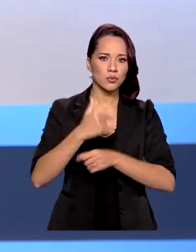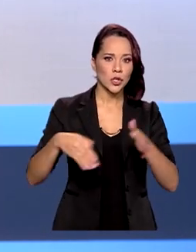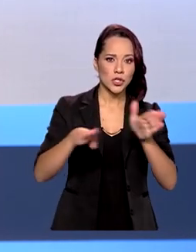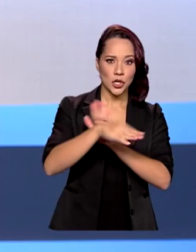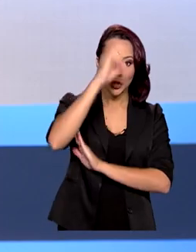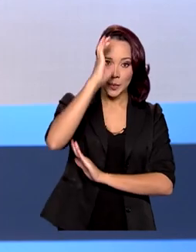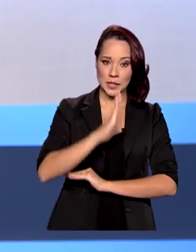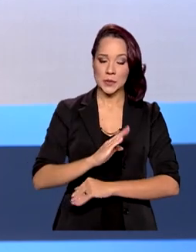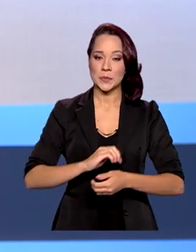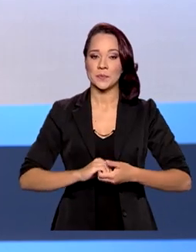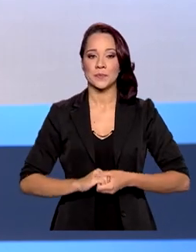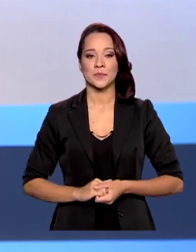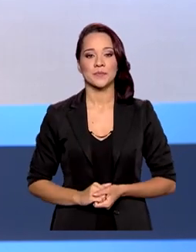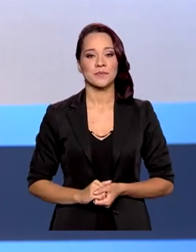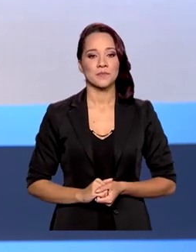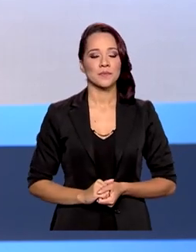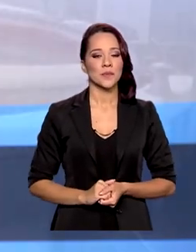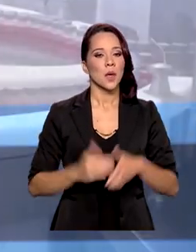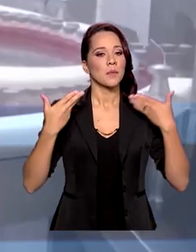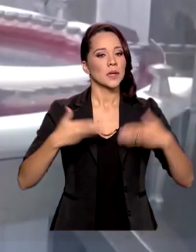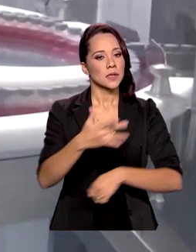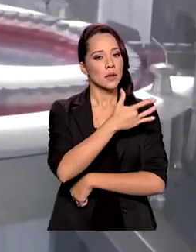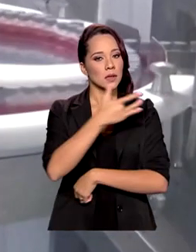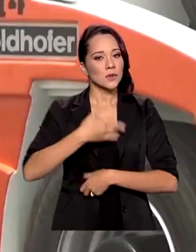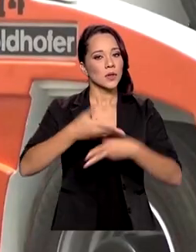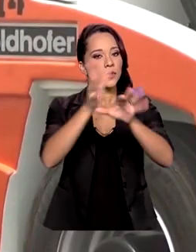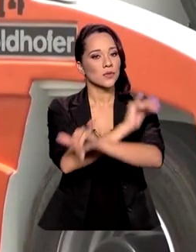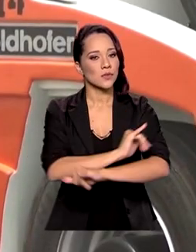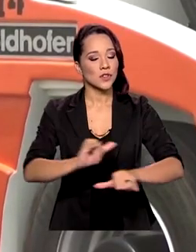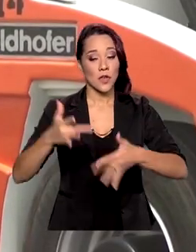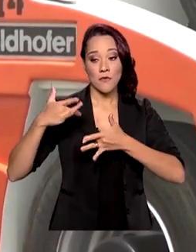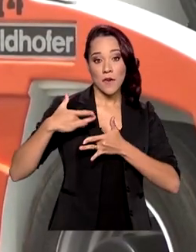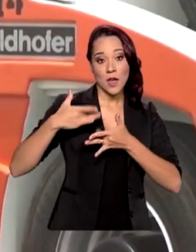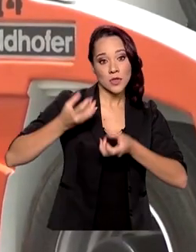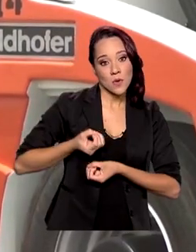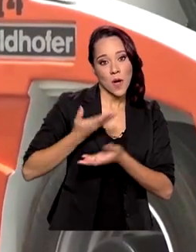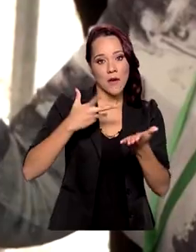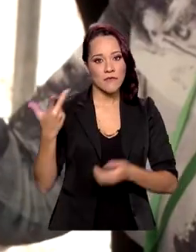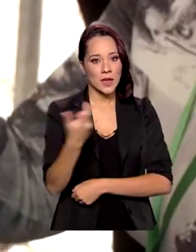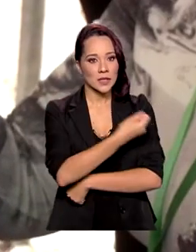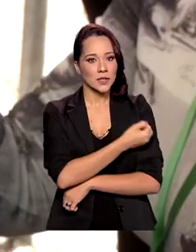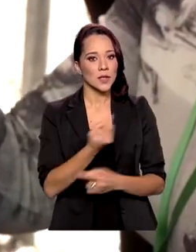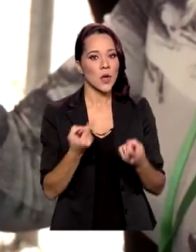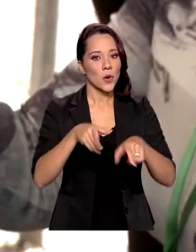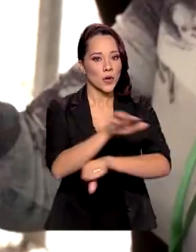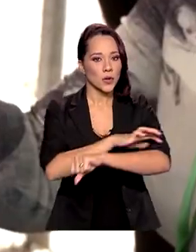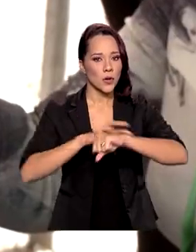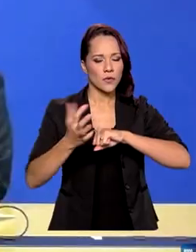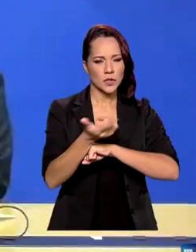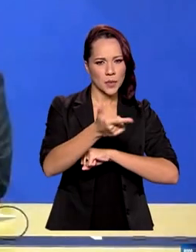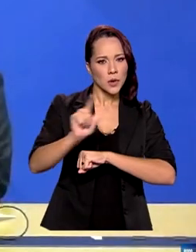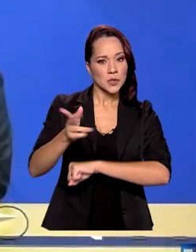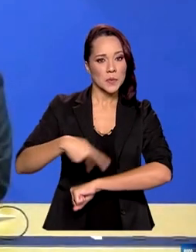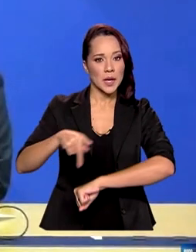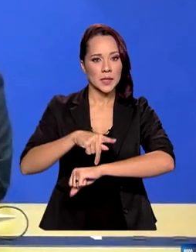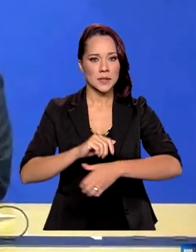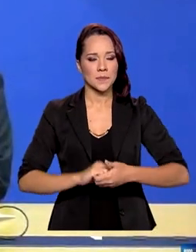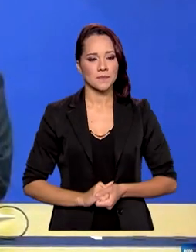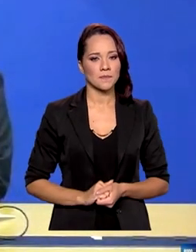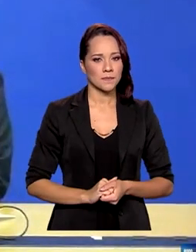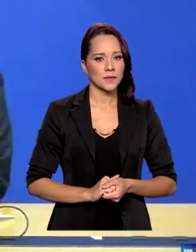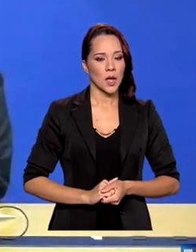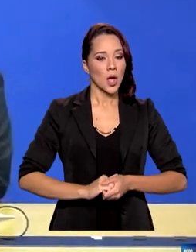Brasil pelos aeroportos. Ministério da Saúde anuncia que vai doar vacinas contra Covid-19 a outros países.